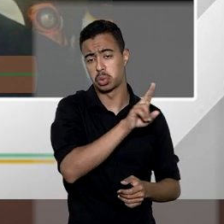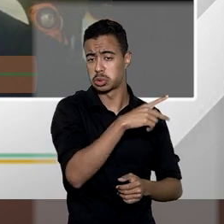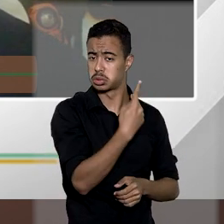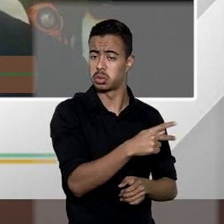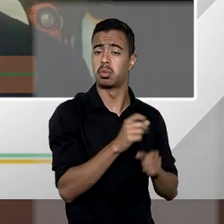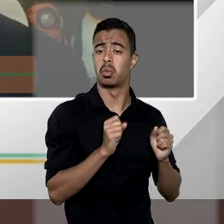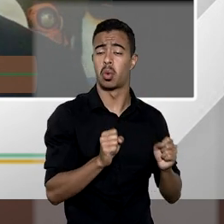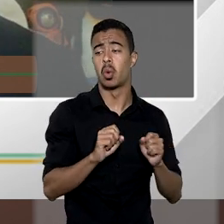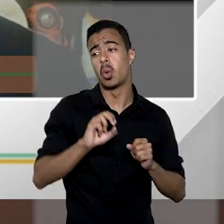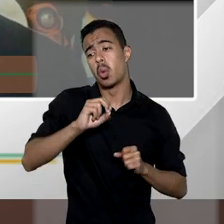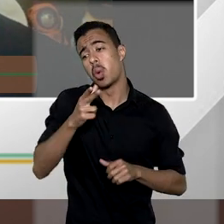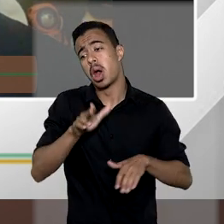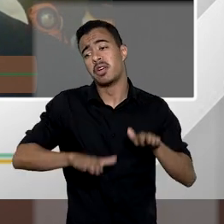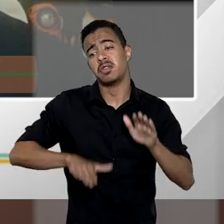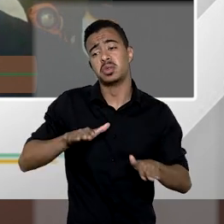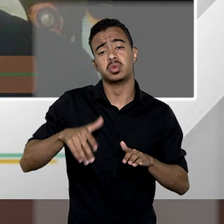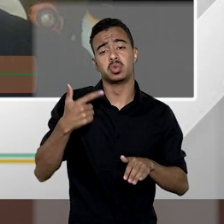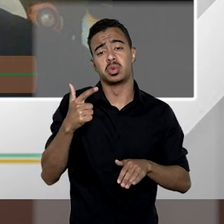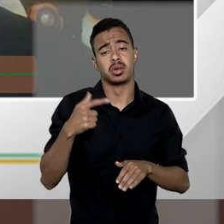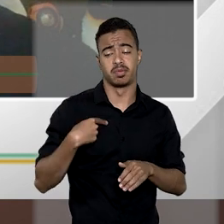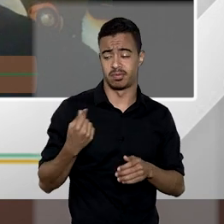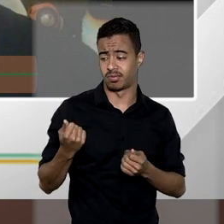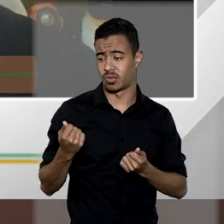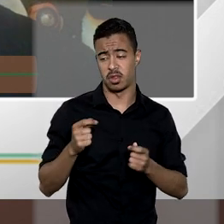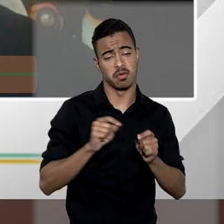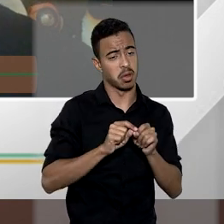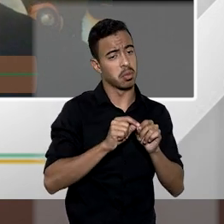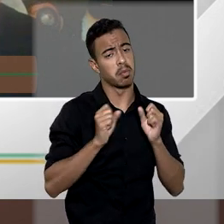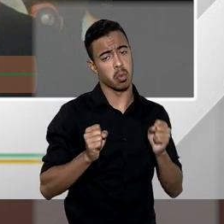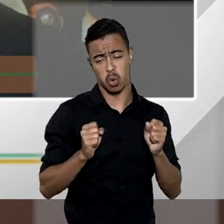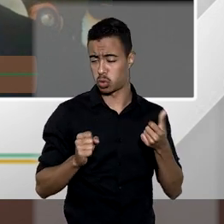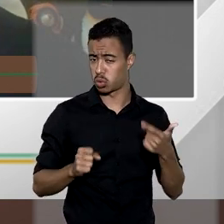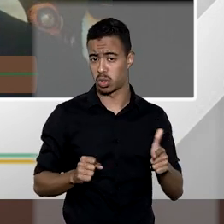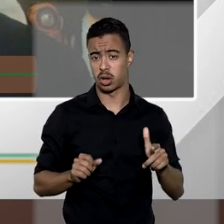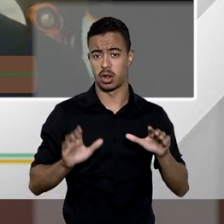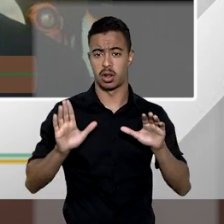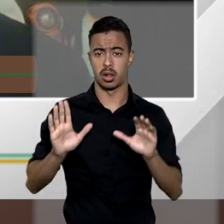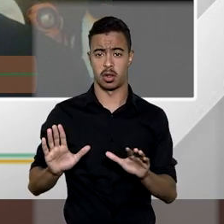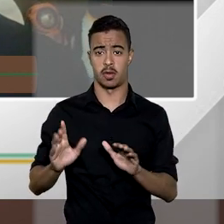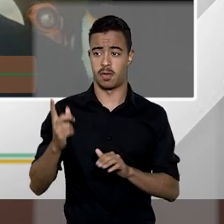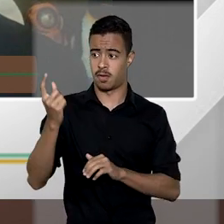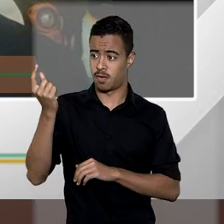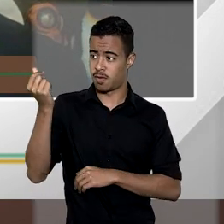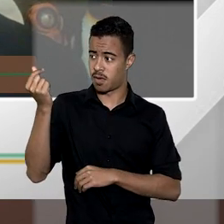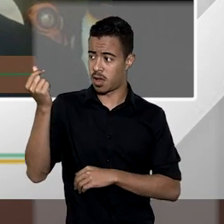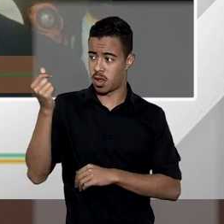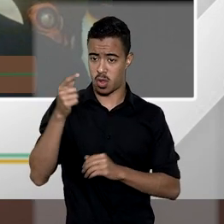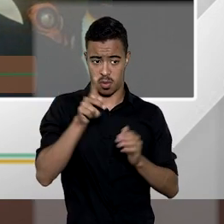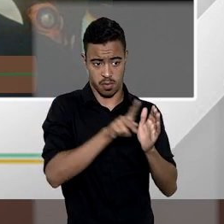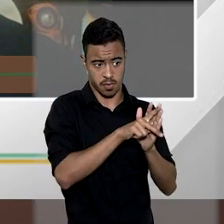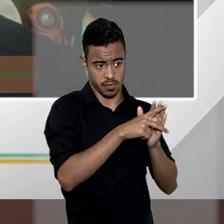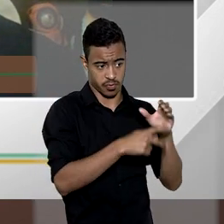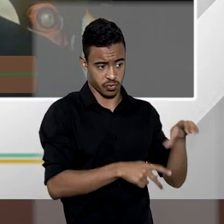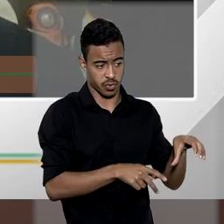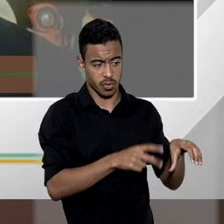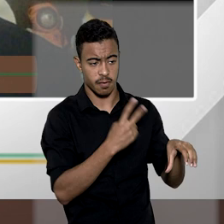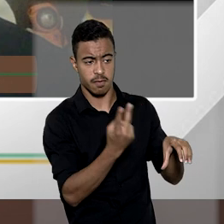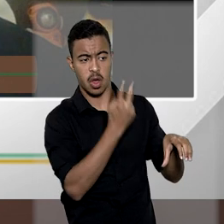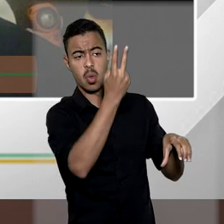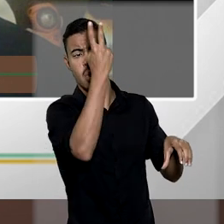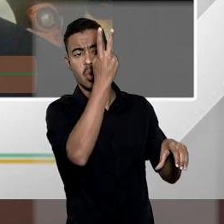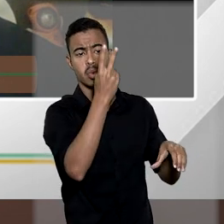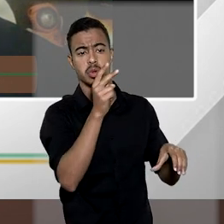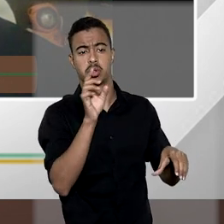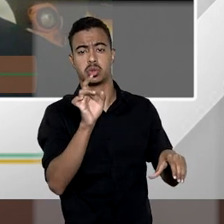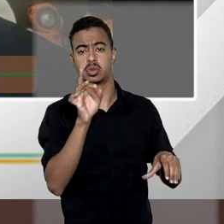ou por vezes nem fazê-lo porque não tem condições financeiras também para tanto de toda maneira o valor de um bem não é só o